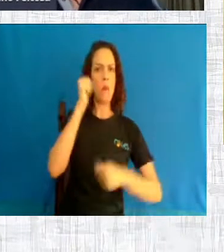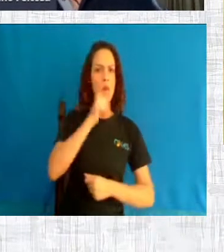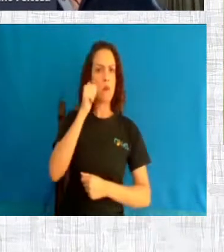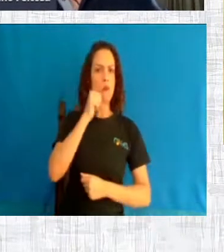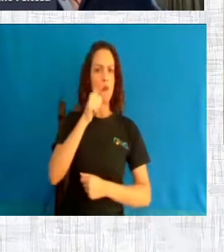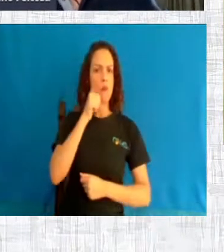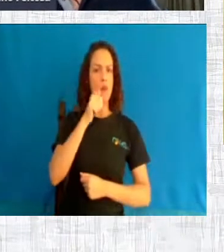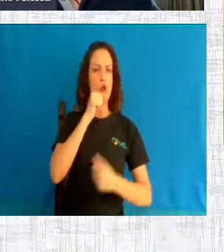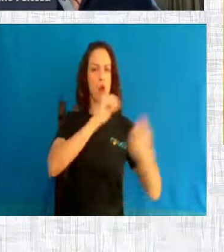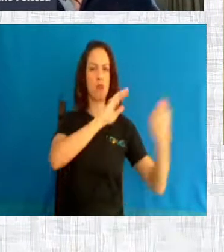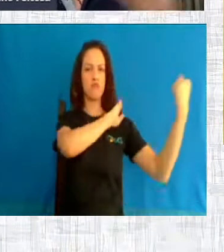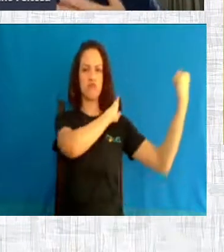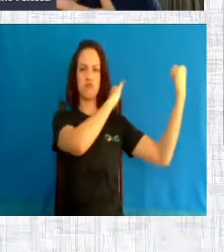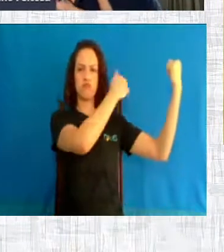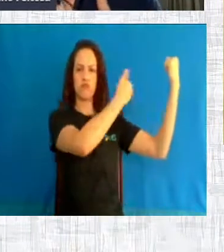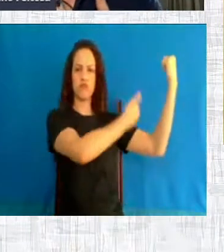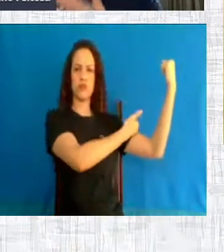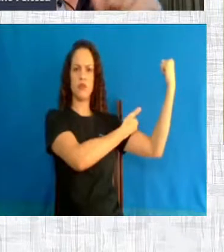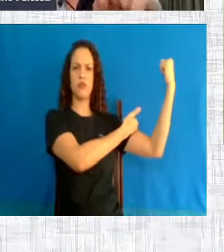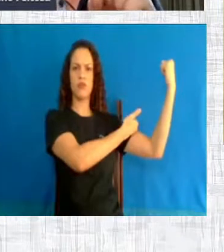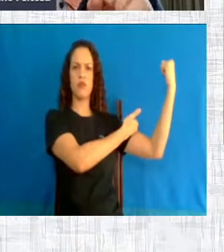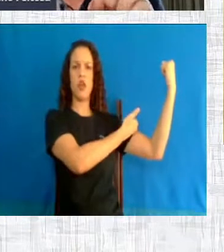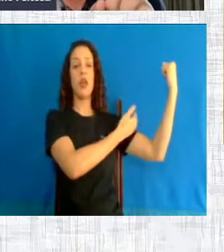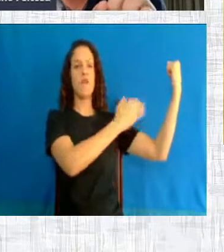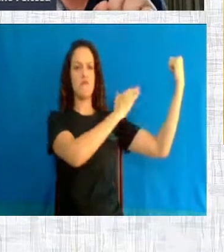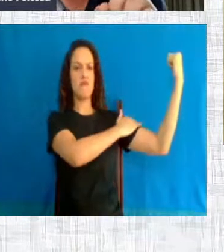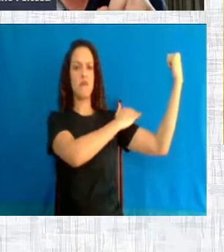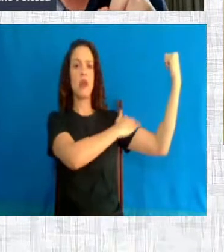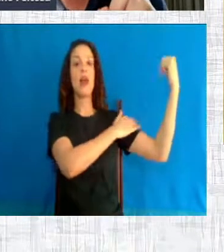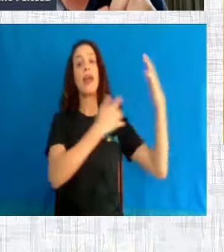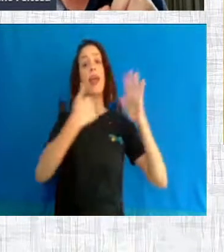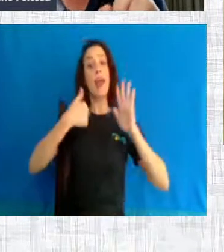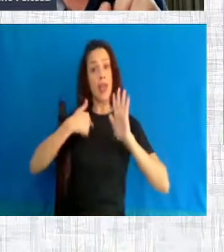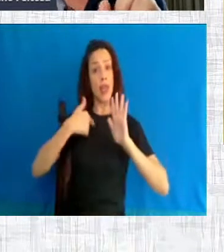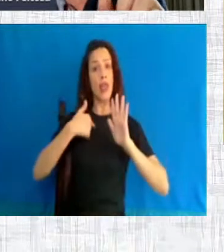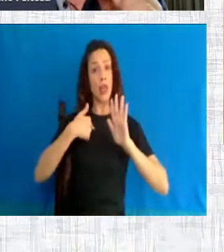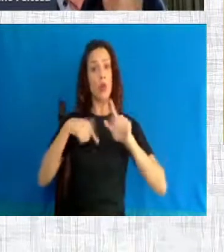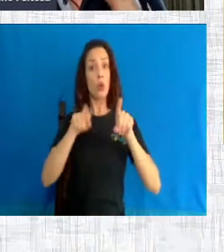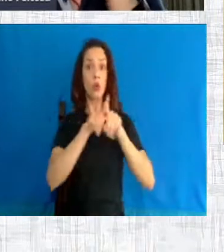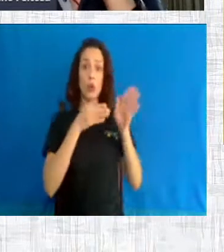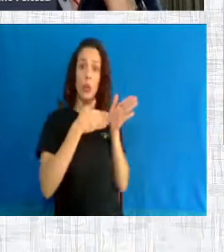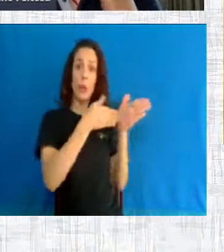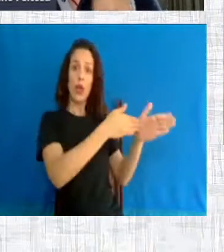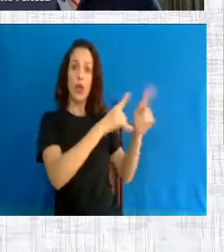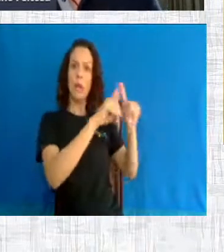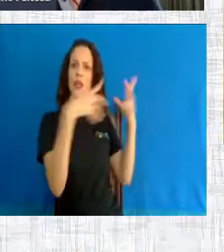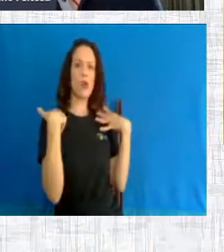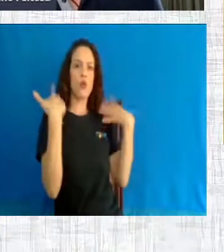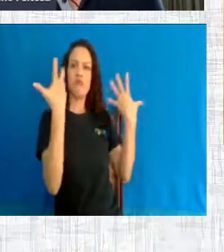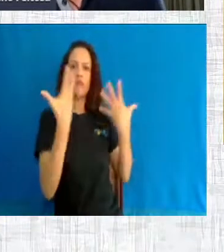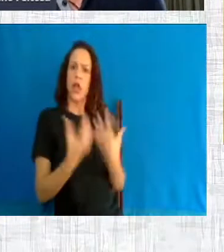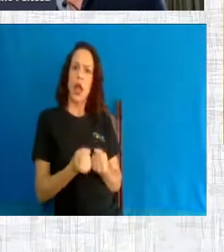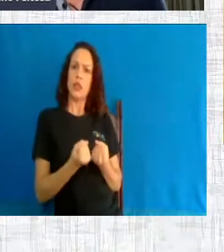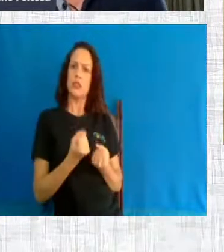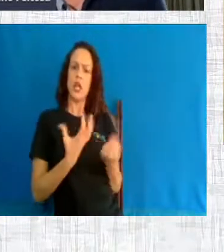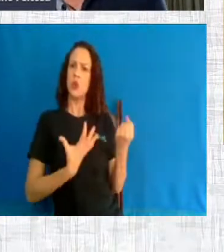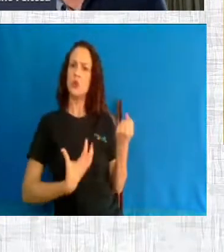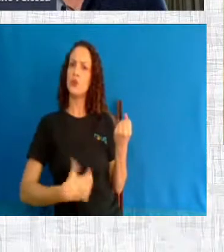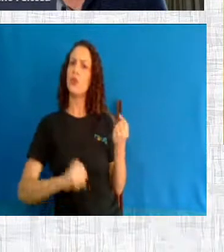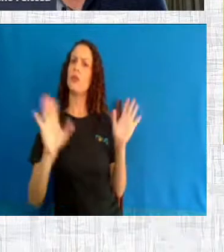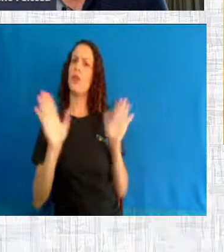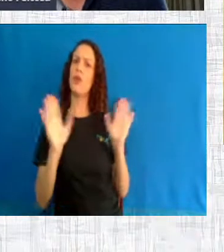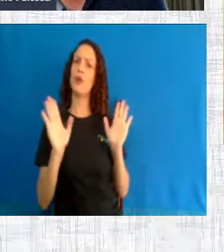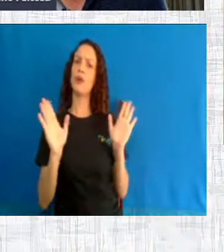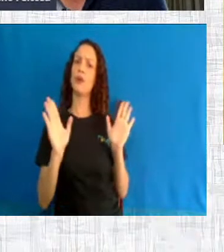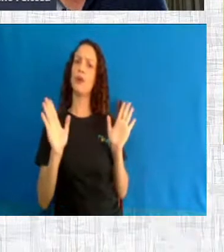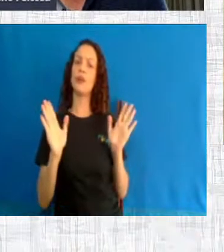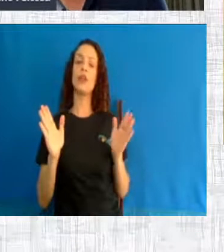boas das conquistas feministas passadas, eu sou feminista, mas não aceito aborto, não é? Então, a gente lembrar que são patrocinados, muitas